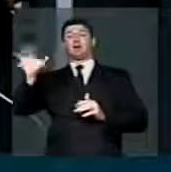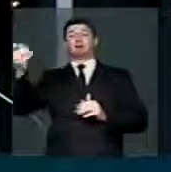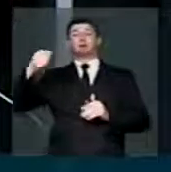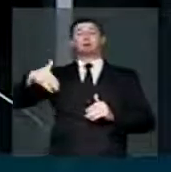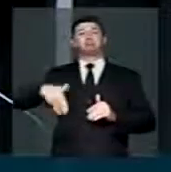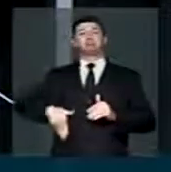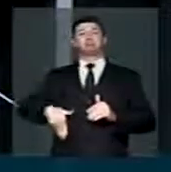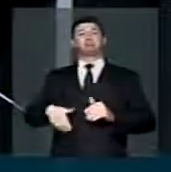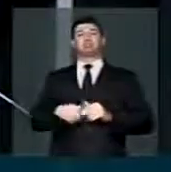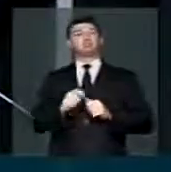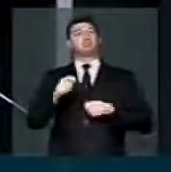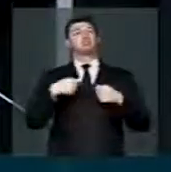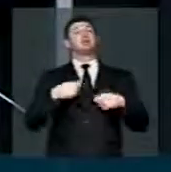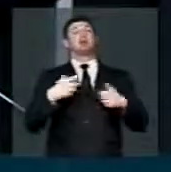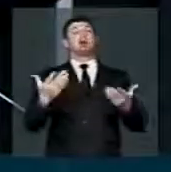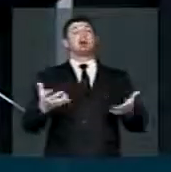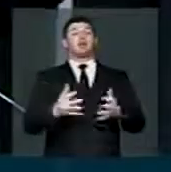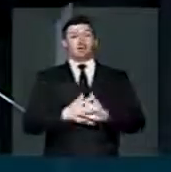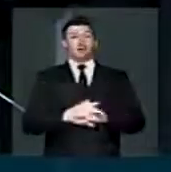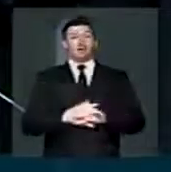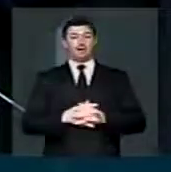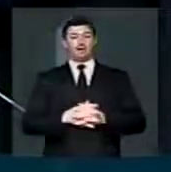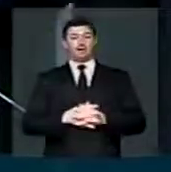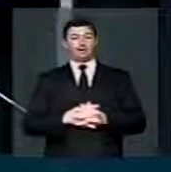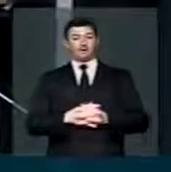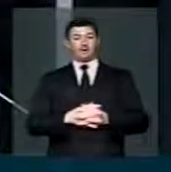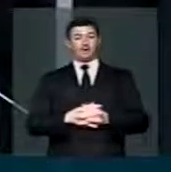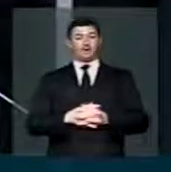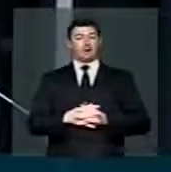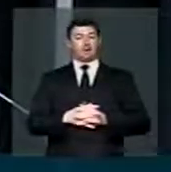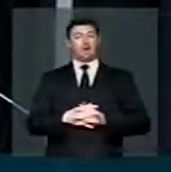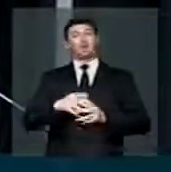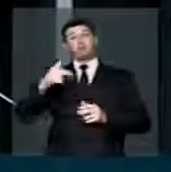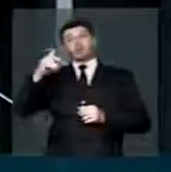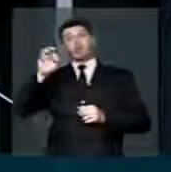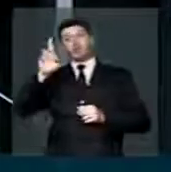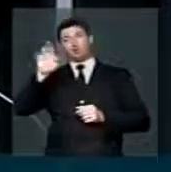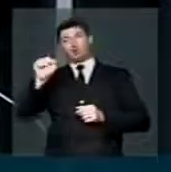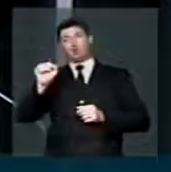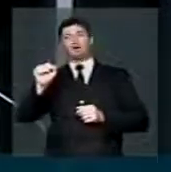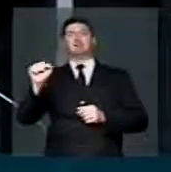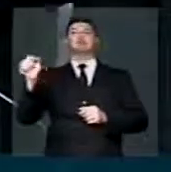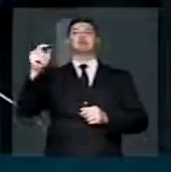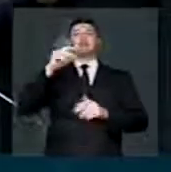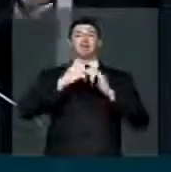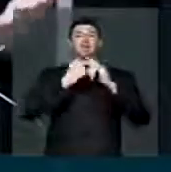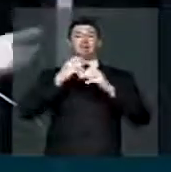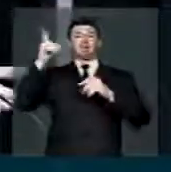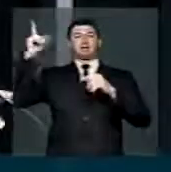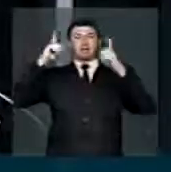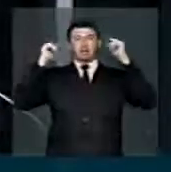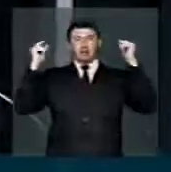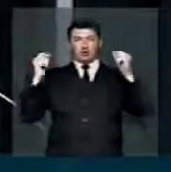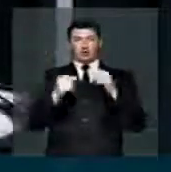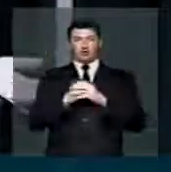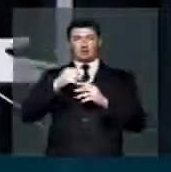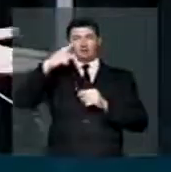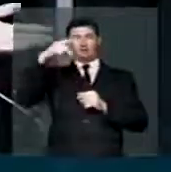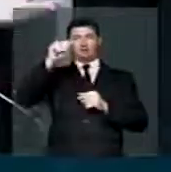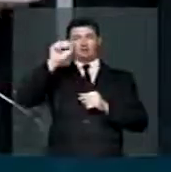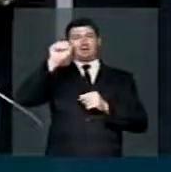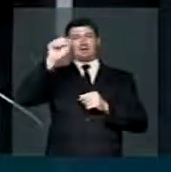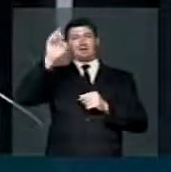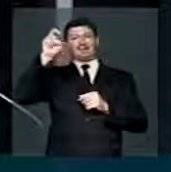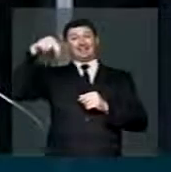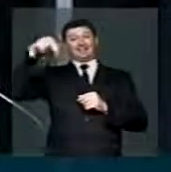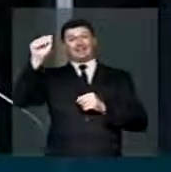negócio feito. Entre a Petrobras e essa empresa Passa Dilma